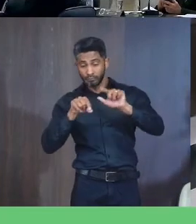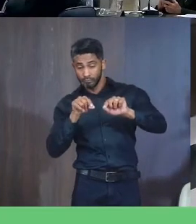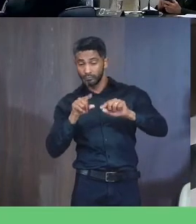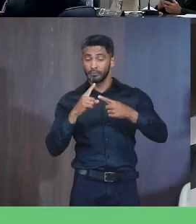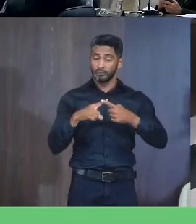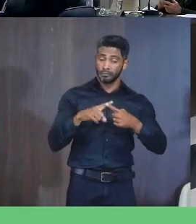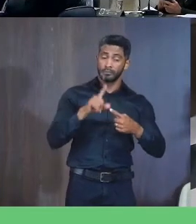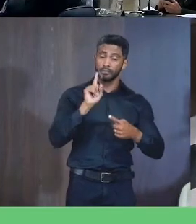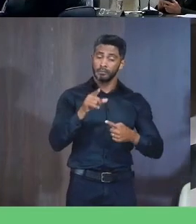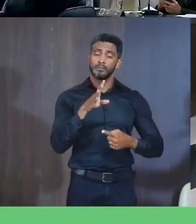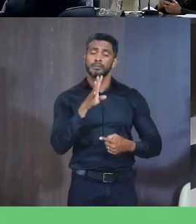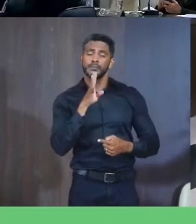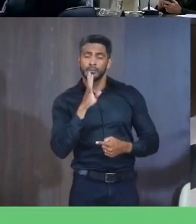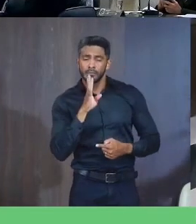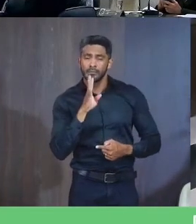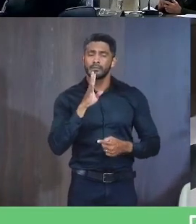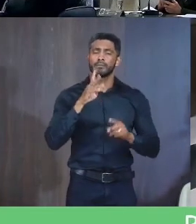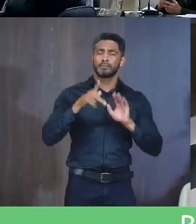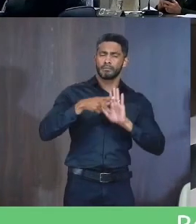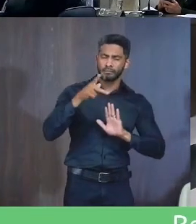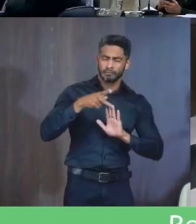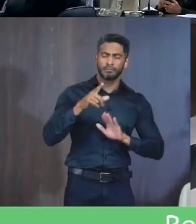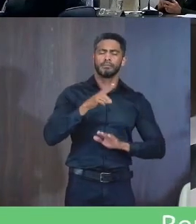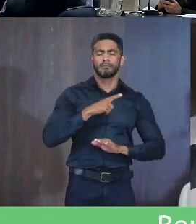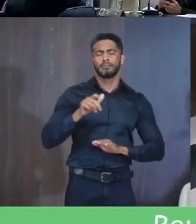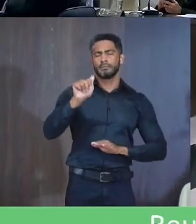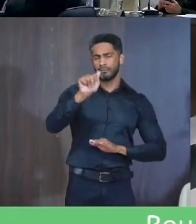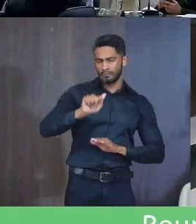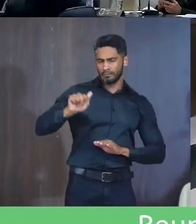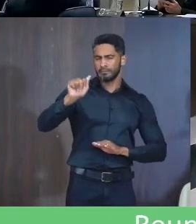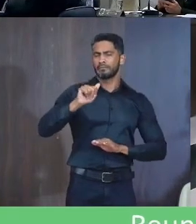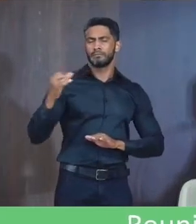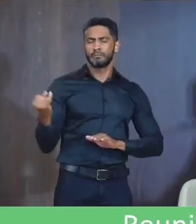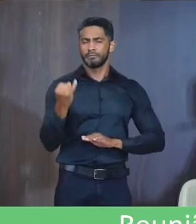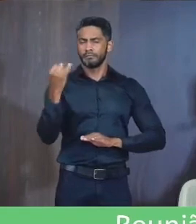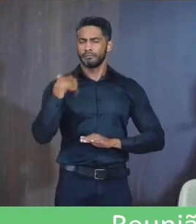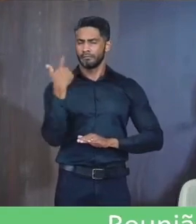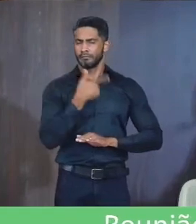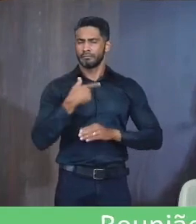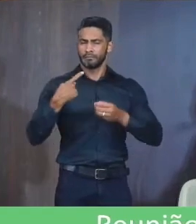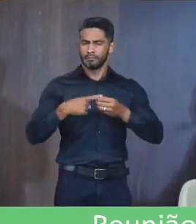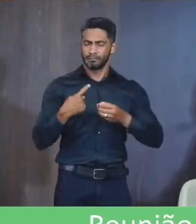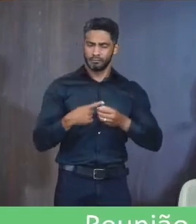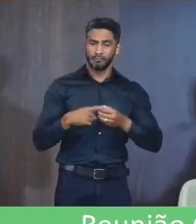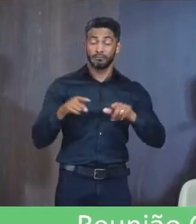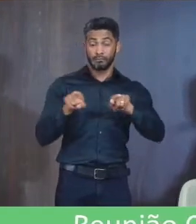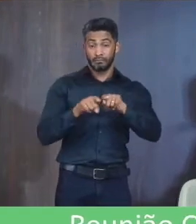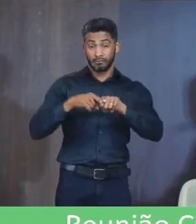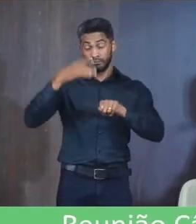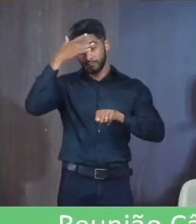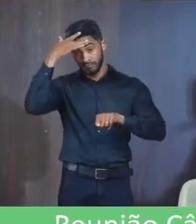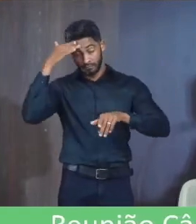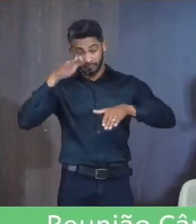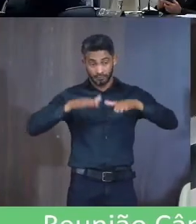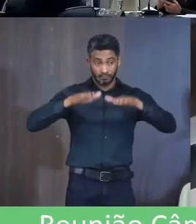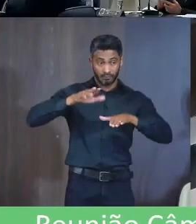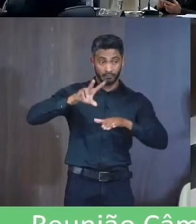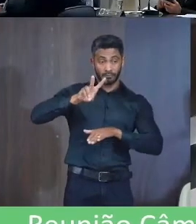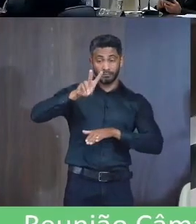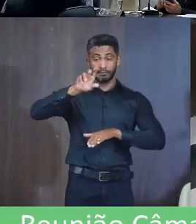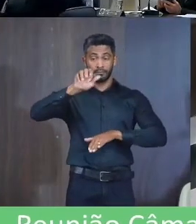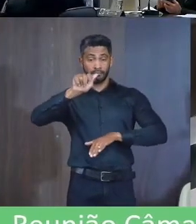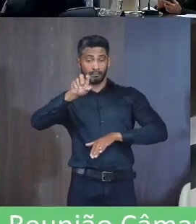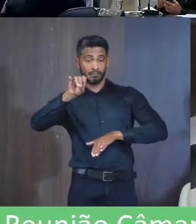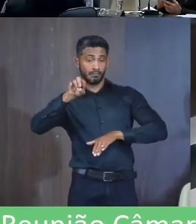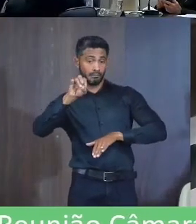a gente conhece Ao longo dos anos Temos outras associações Importantes também Na nossa cidade Temos aí pessoal Que às vezes Valdeia desprovir também